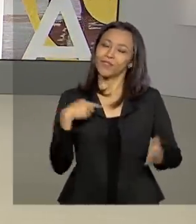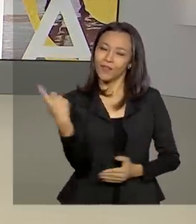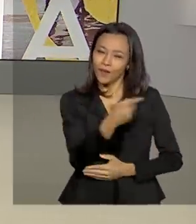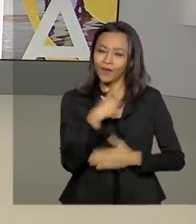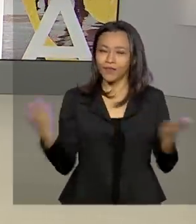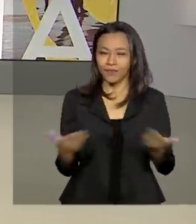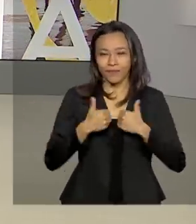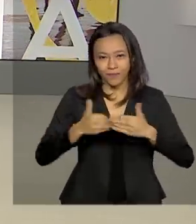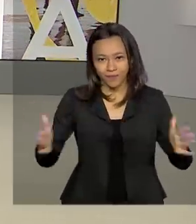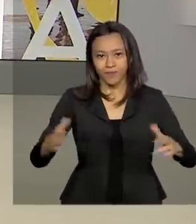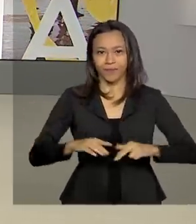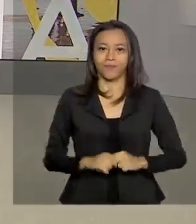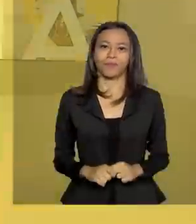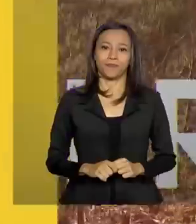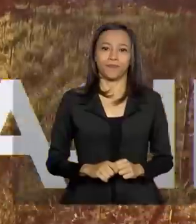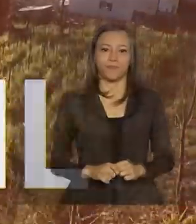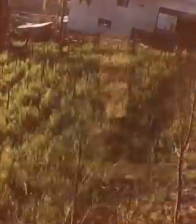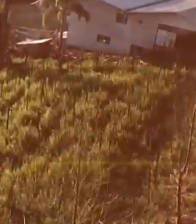em Dia começa agora.